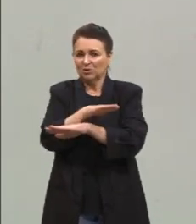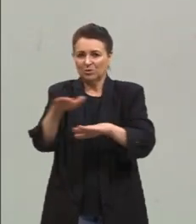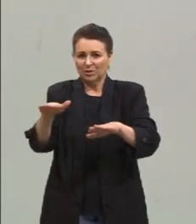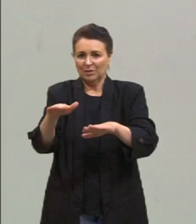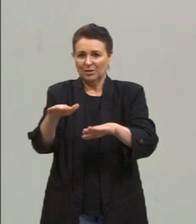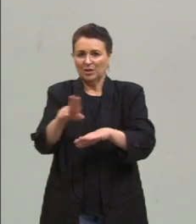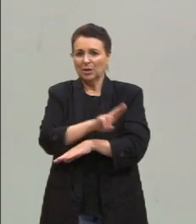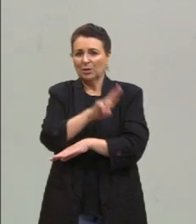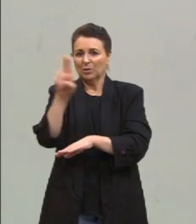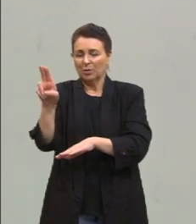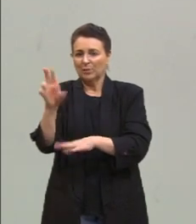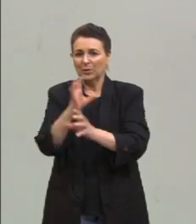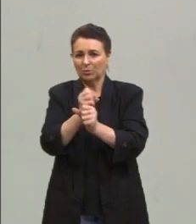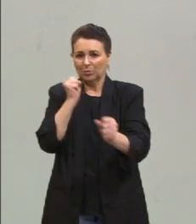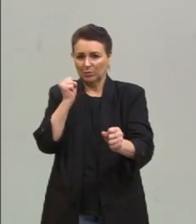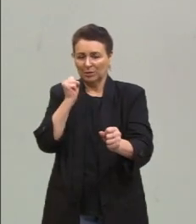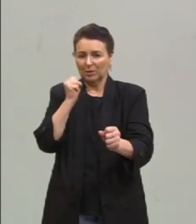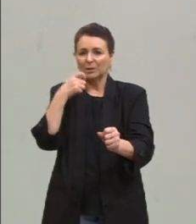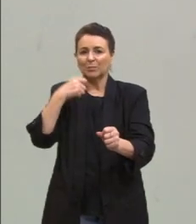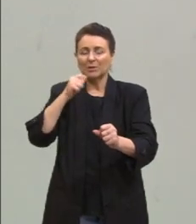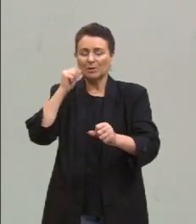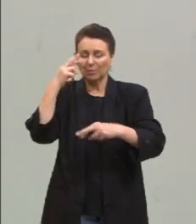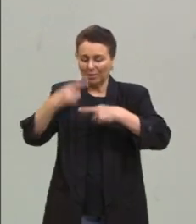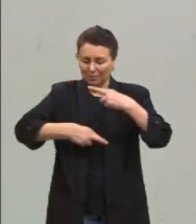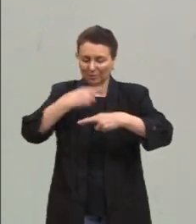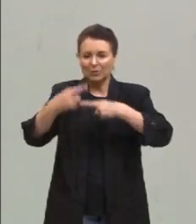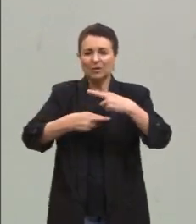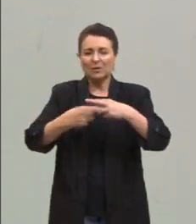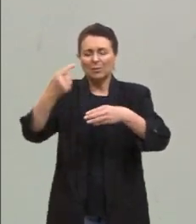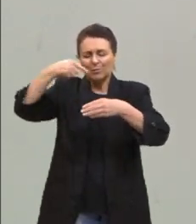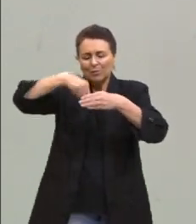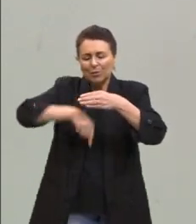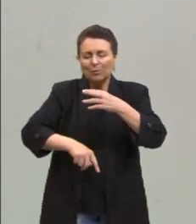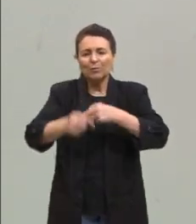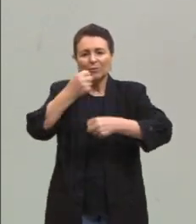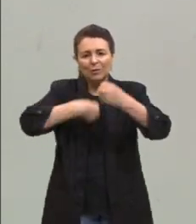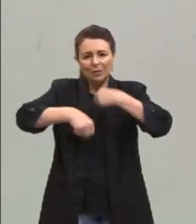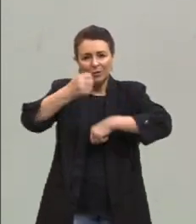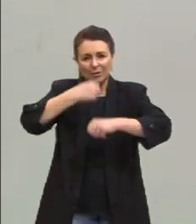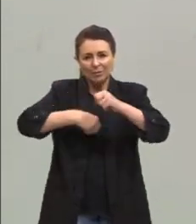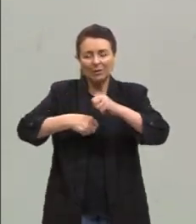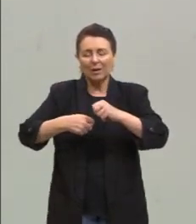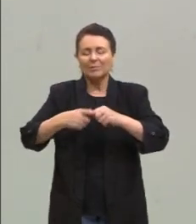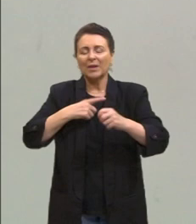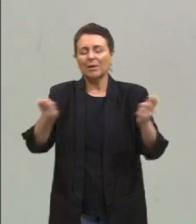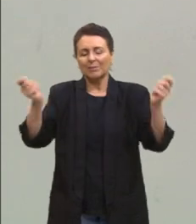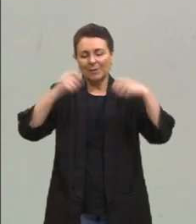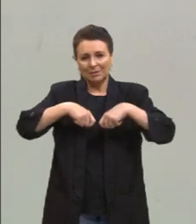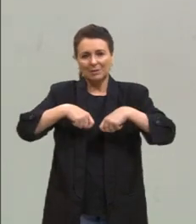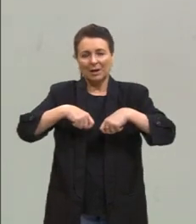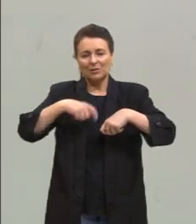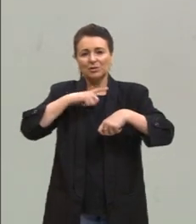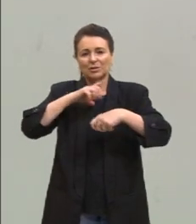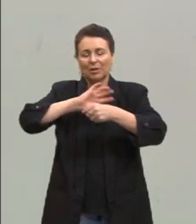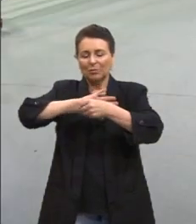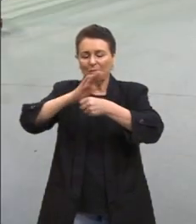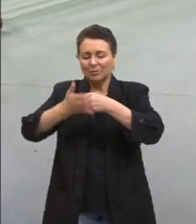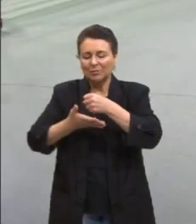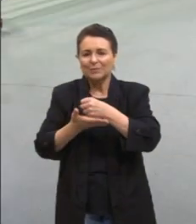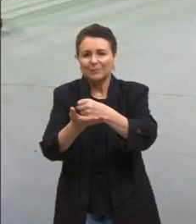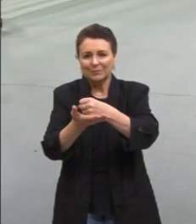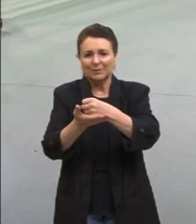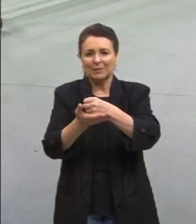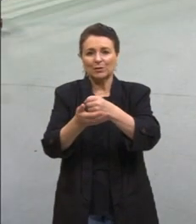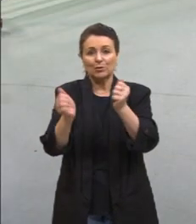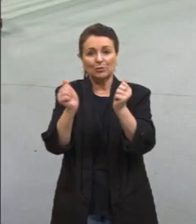defender que só uma reforma muito profunda na nossa economia vai ser capaz de gerar uma relação sustentável com a natureza.